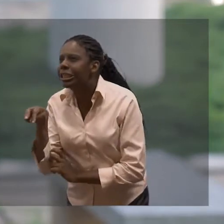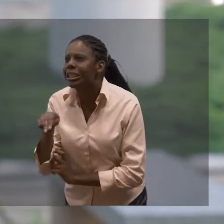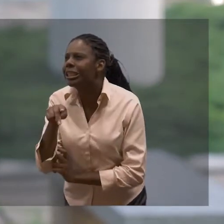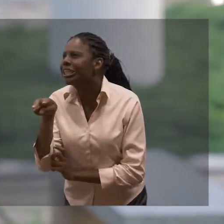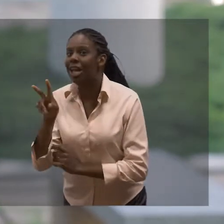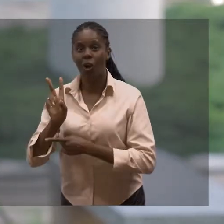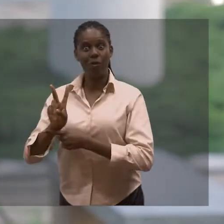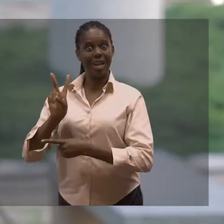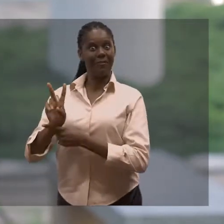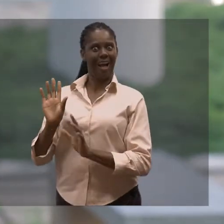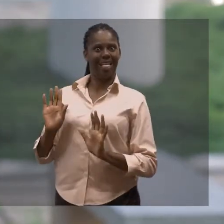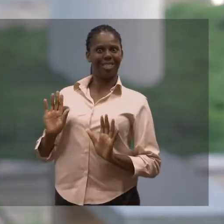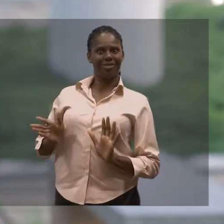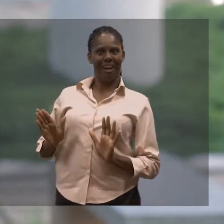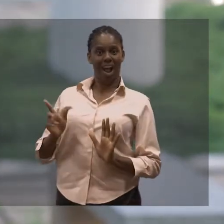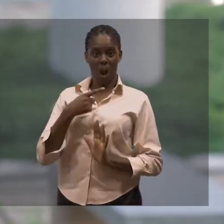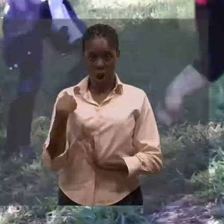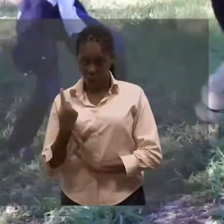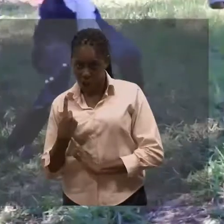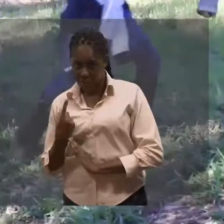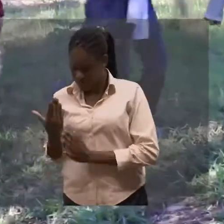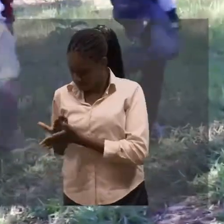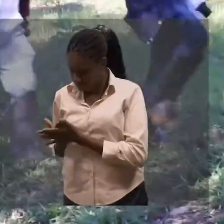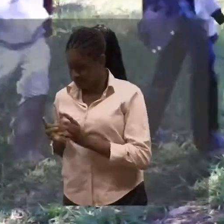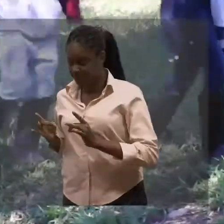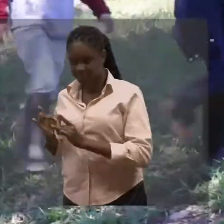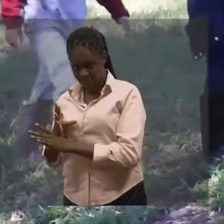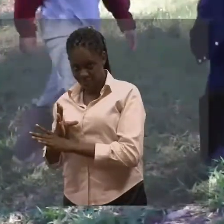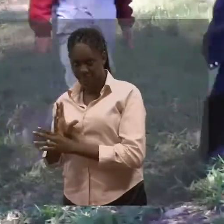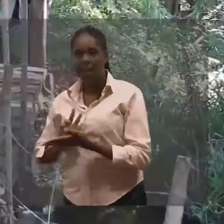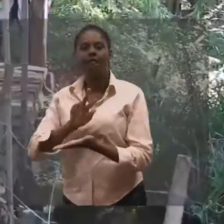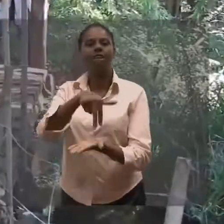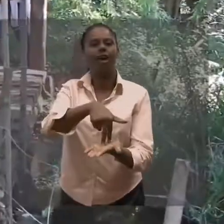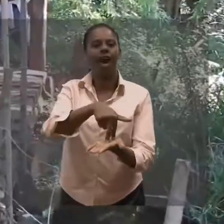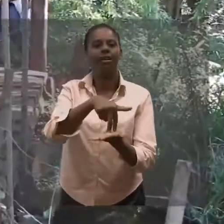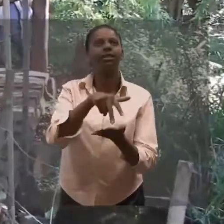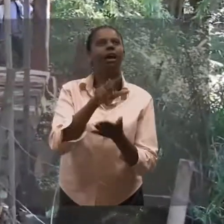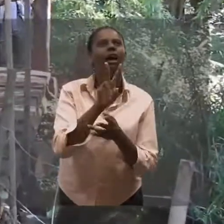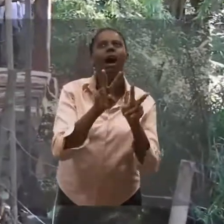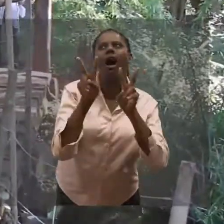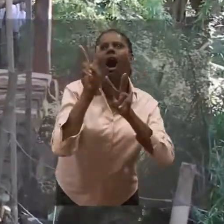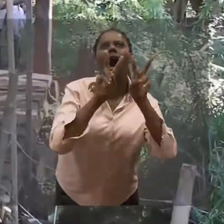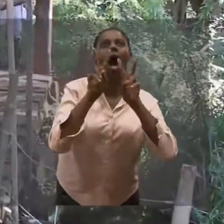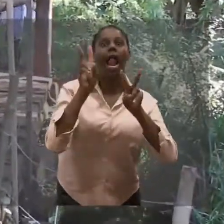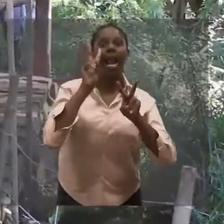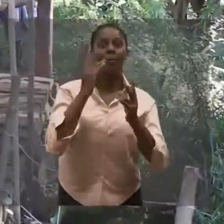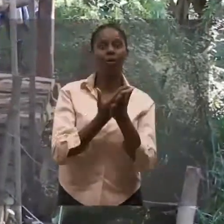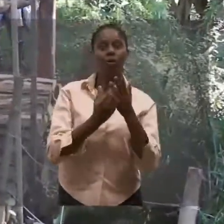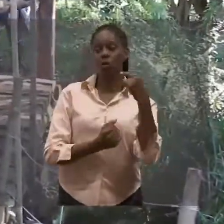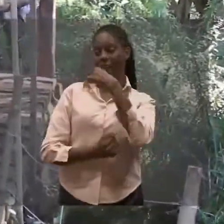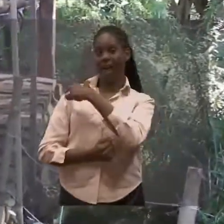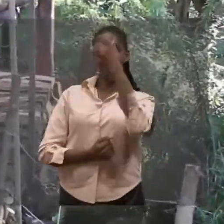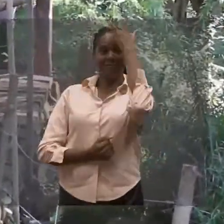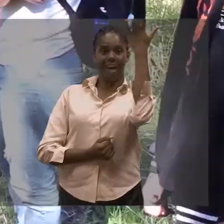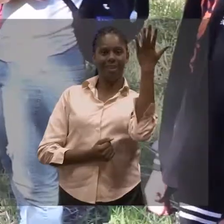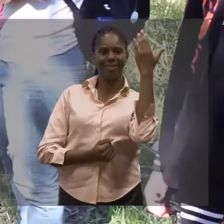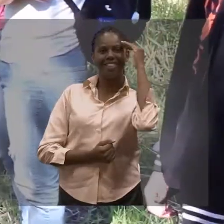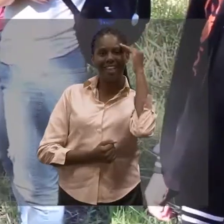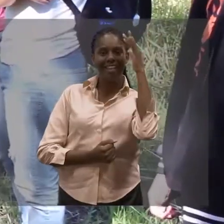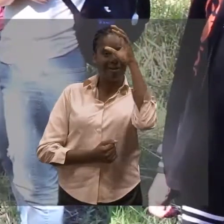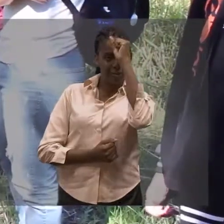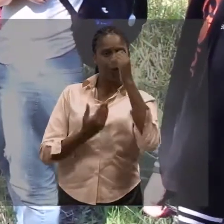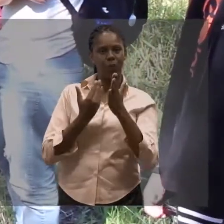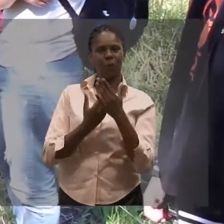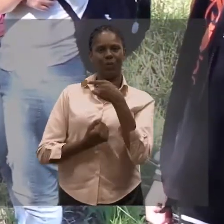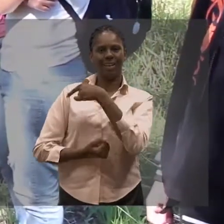conservadas de mata, então a gente acaba vivendo exatamente o que a gente está estudando e fica mais fácil de entender